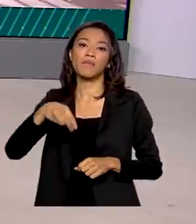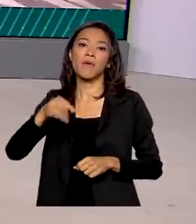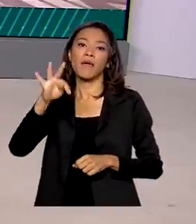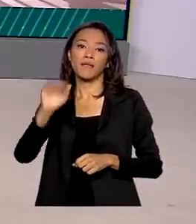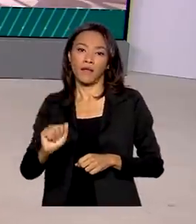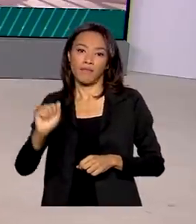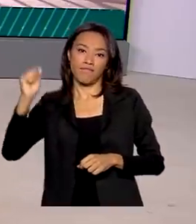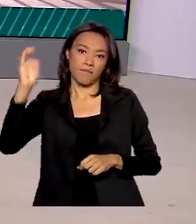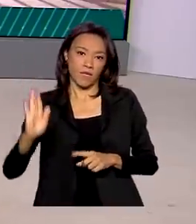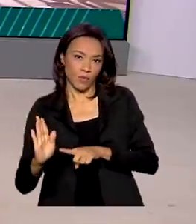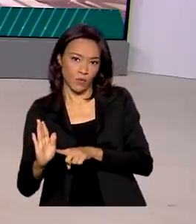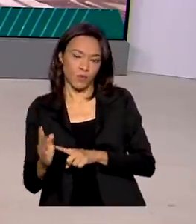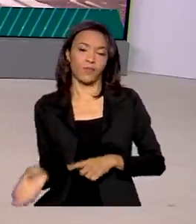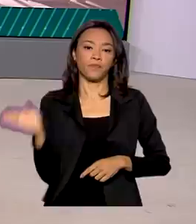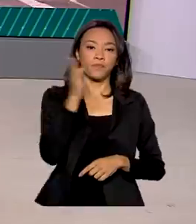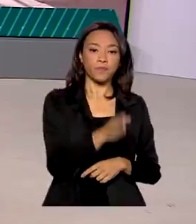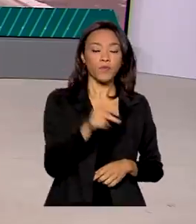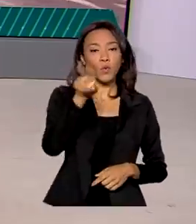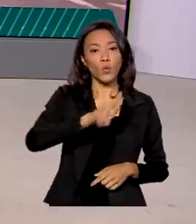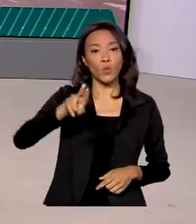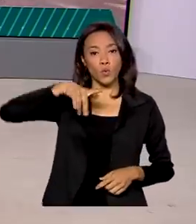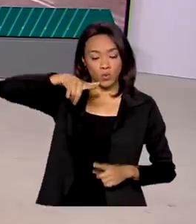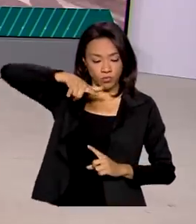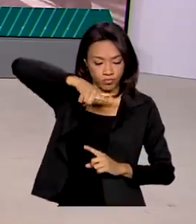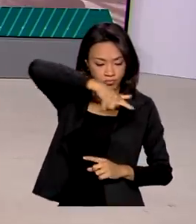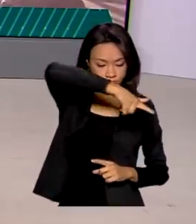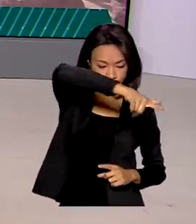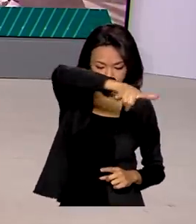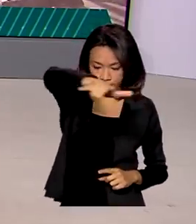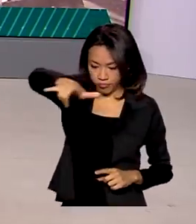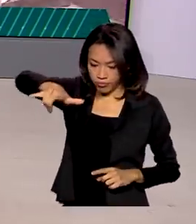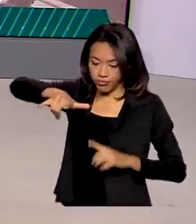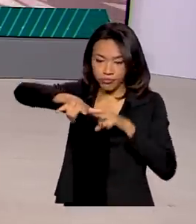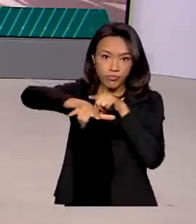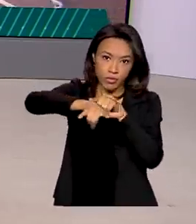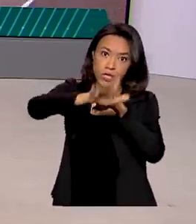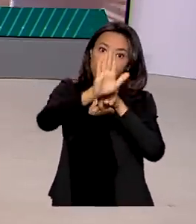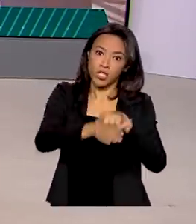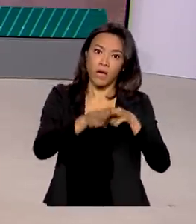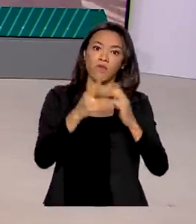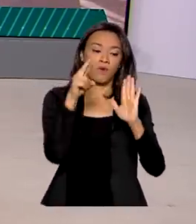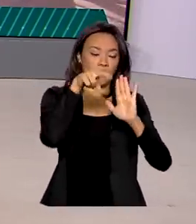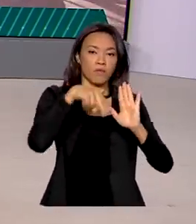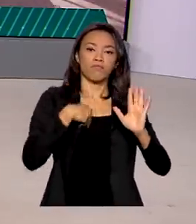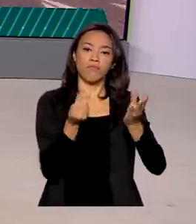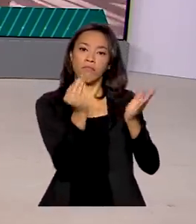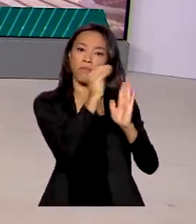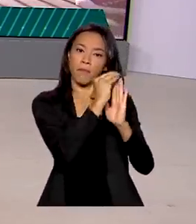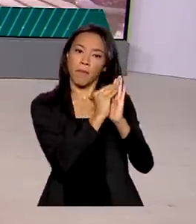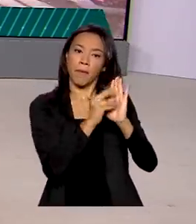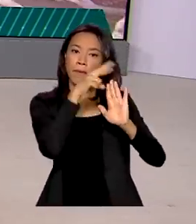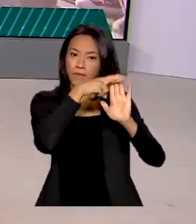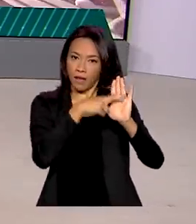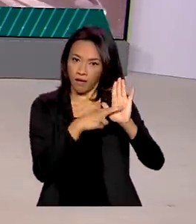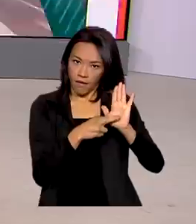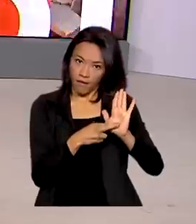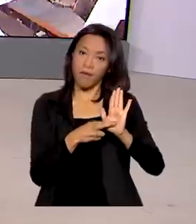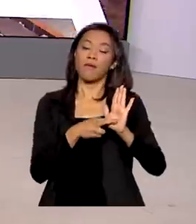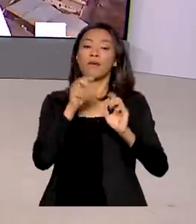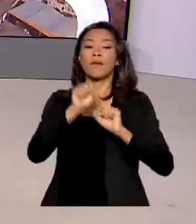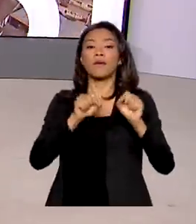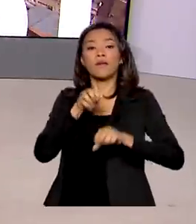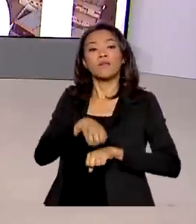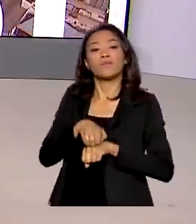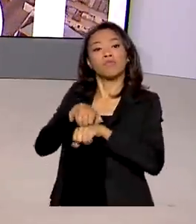O uso de drones em atividades agropecuárias foi regulamentado pelo Ministério da Agricultura, Pecuária e Abastecimento. A portaria